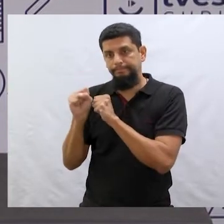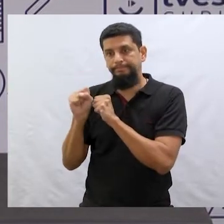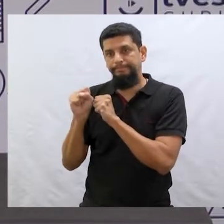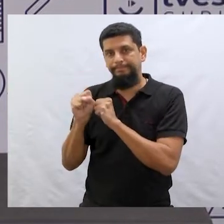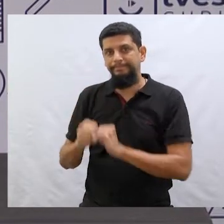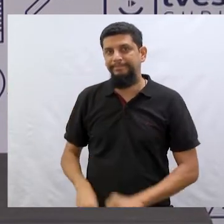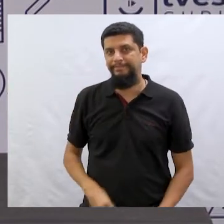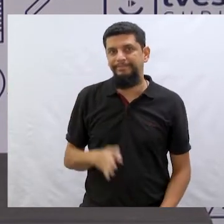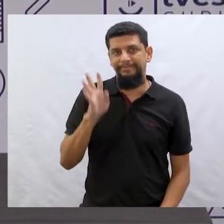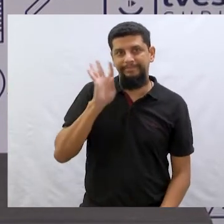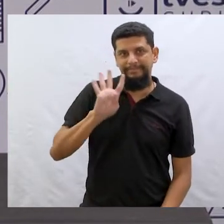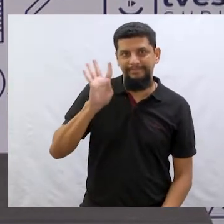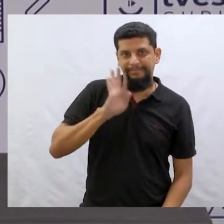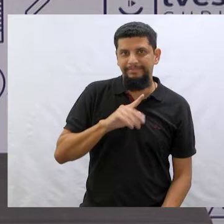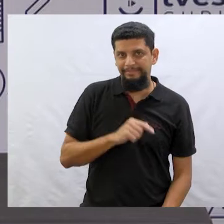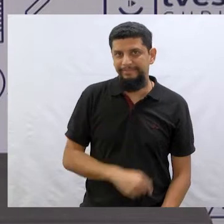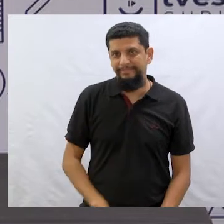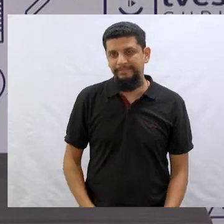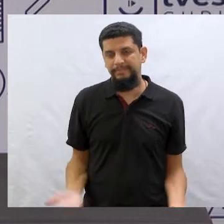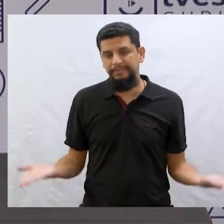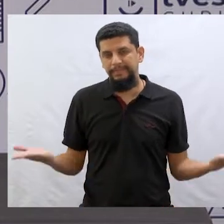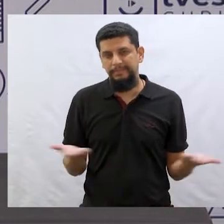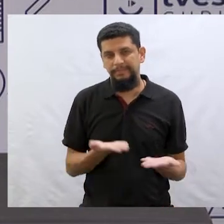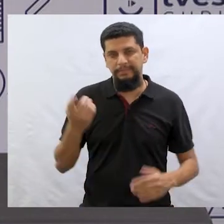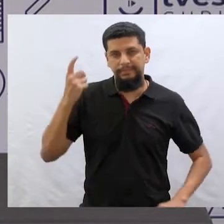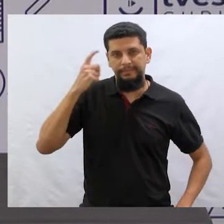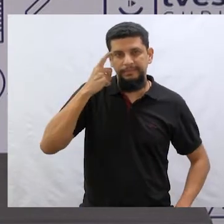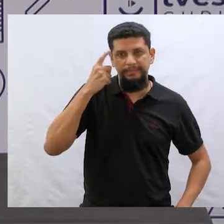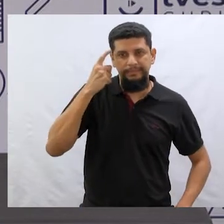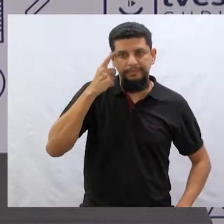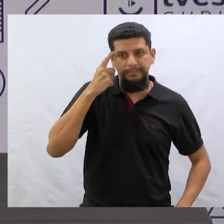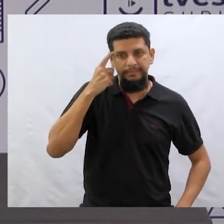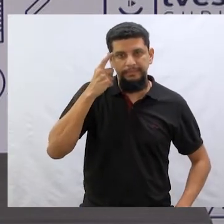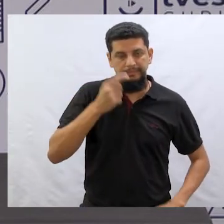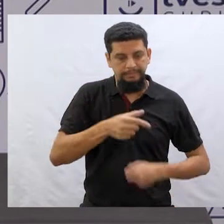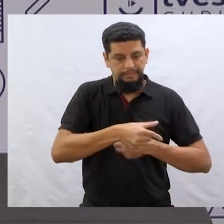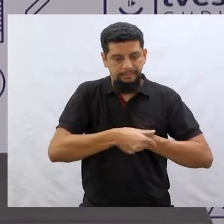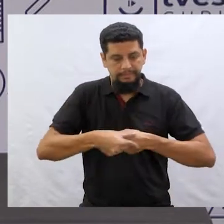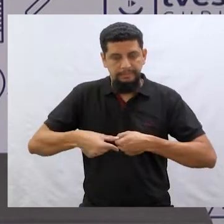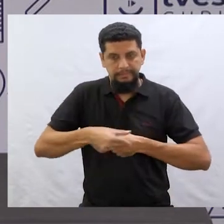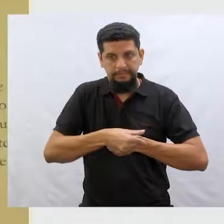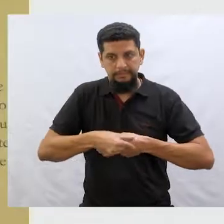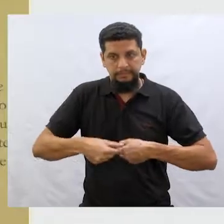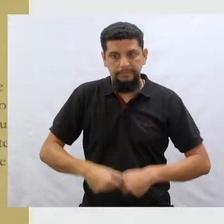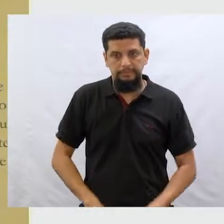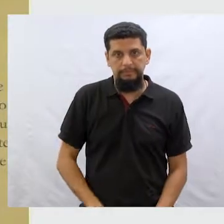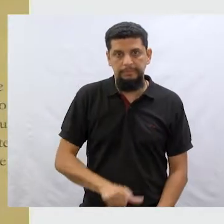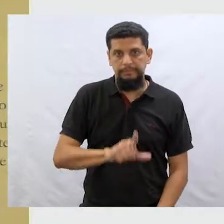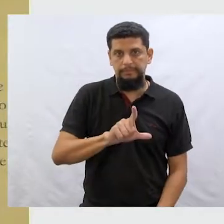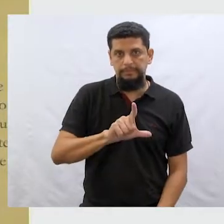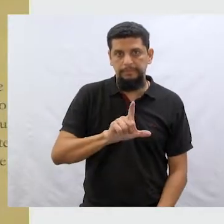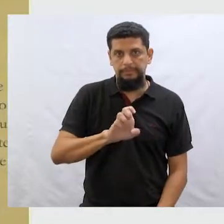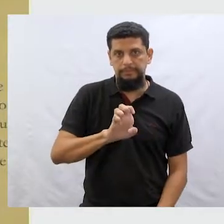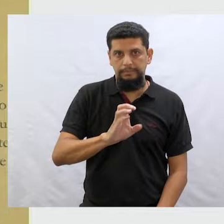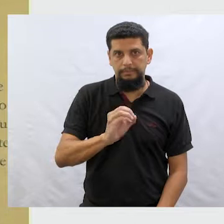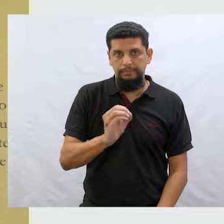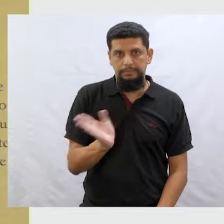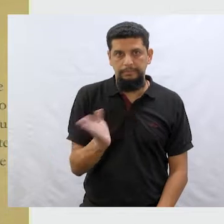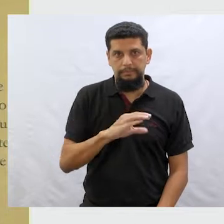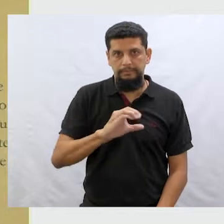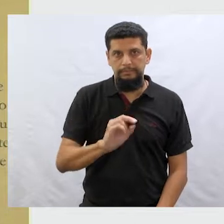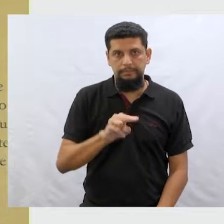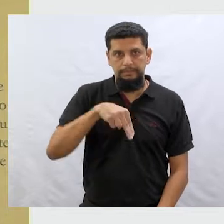Super criativo, né? Então, vamos pensar aqui agora no autor. O autor é o Léo Cunha. E quem